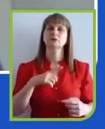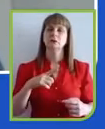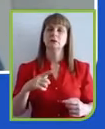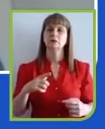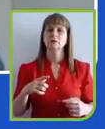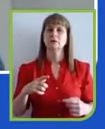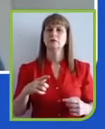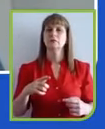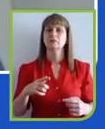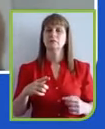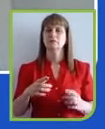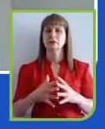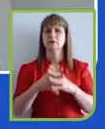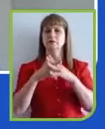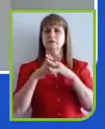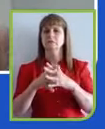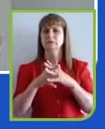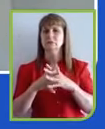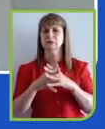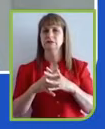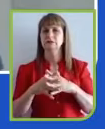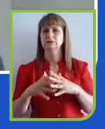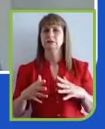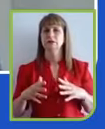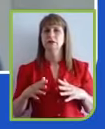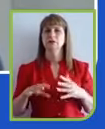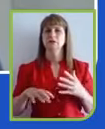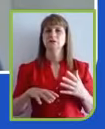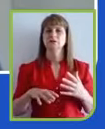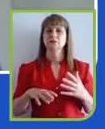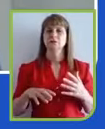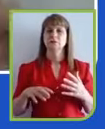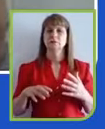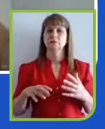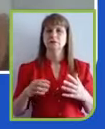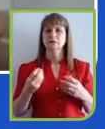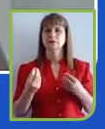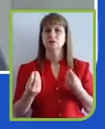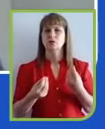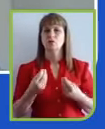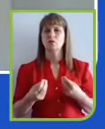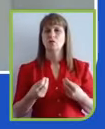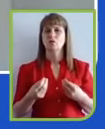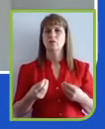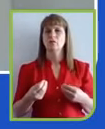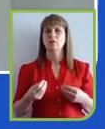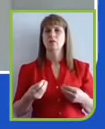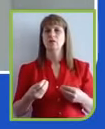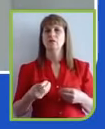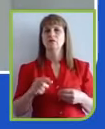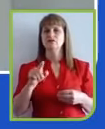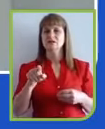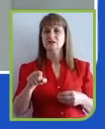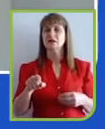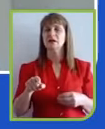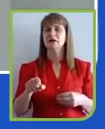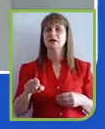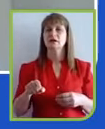mudanças climáticas, por que não dar capacarimbá, emissão de gás efeito de estufa? Não, foi você que causou. É difícil.